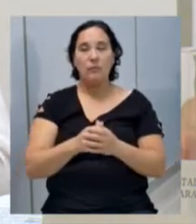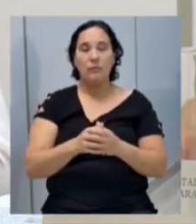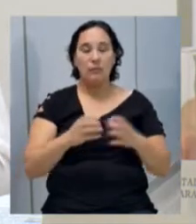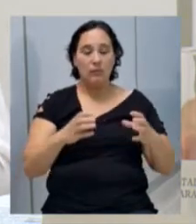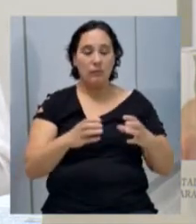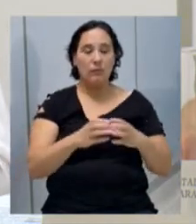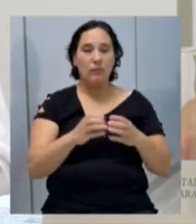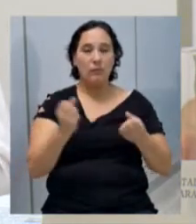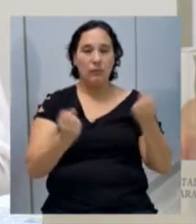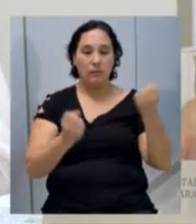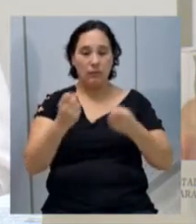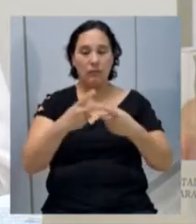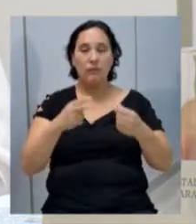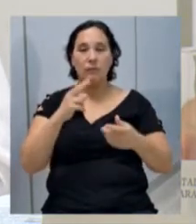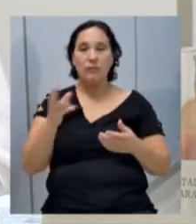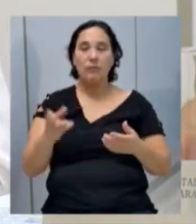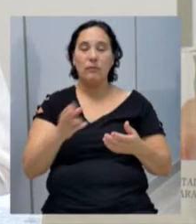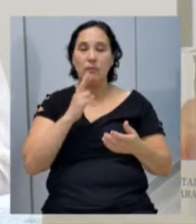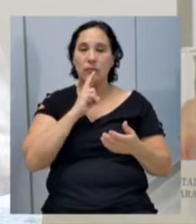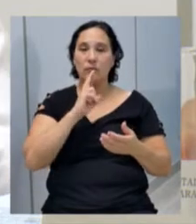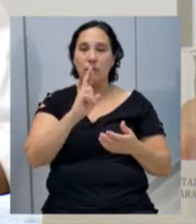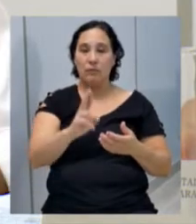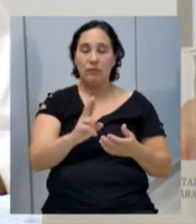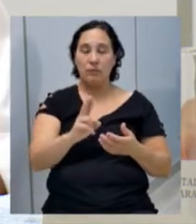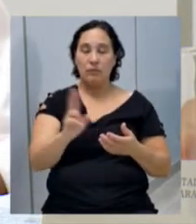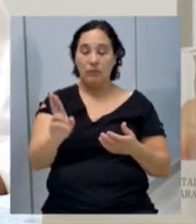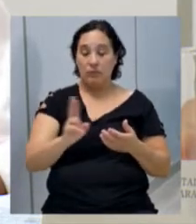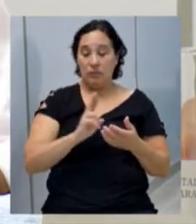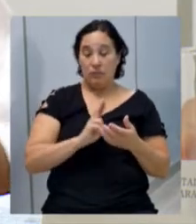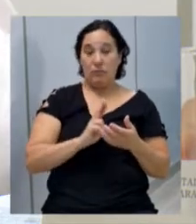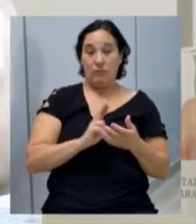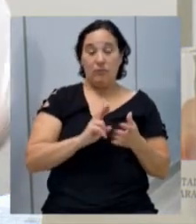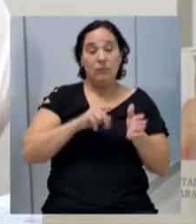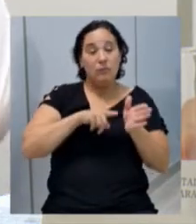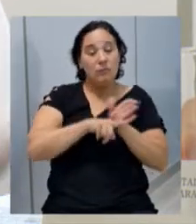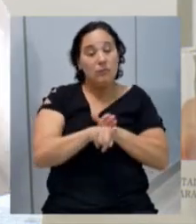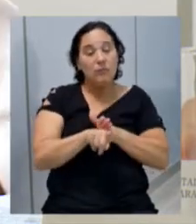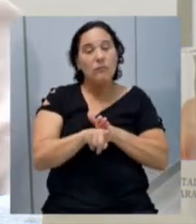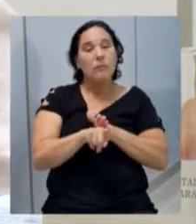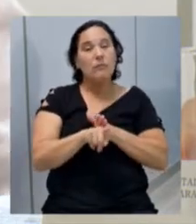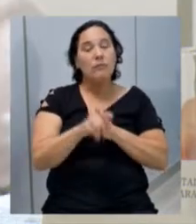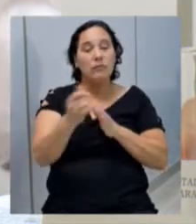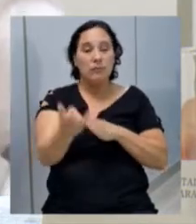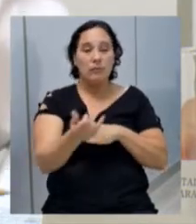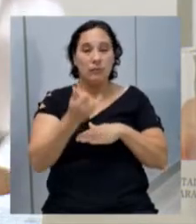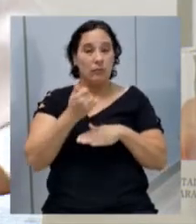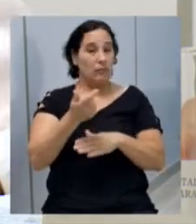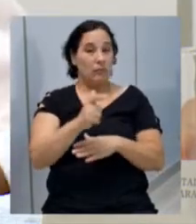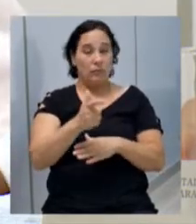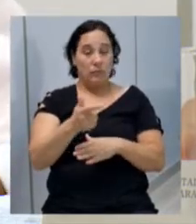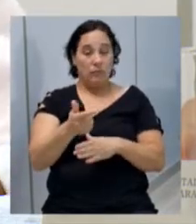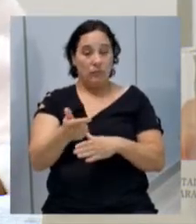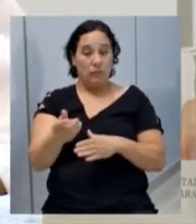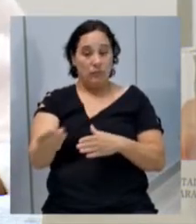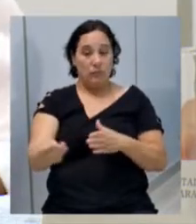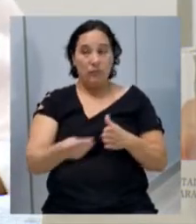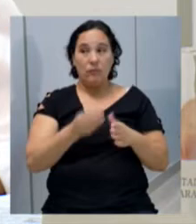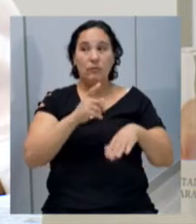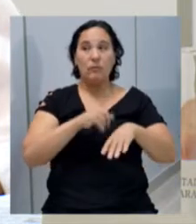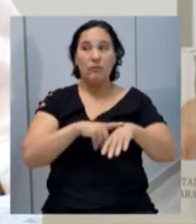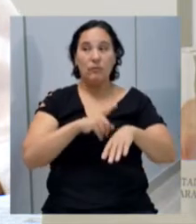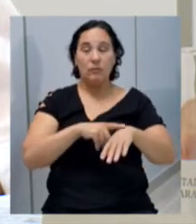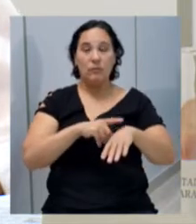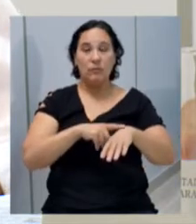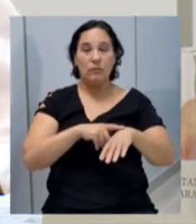Departamento de Trânsito, respondeu fazendo alguns questionamentos, e informou que não tinha recebido, até aquele momento,